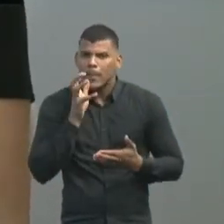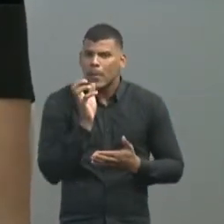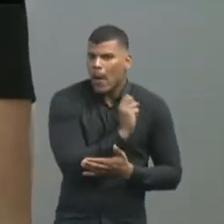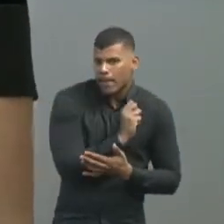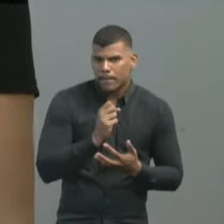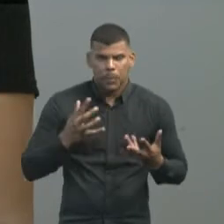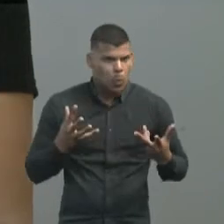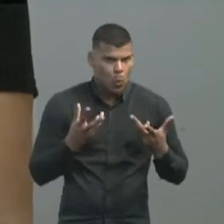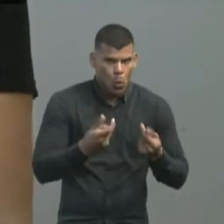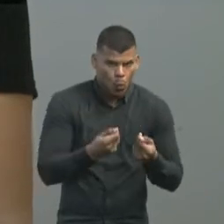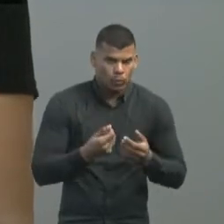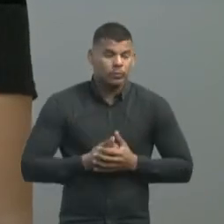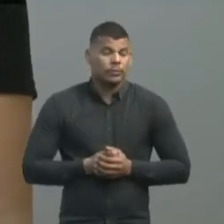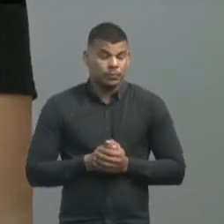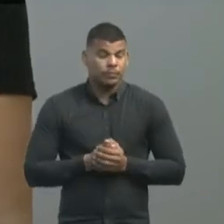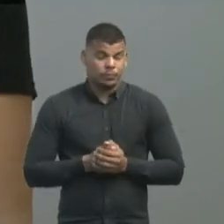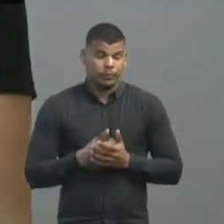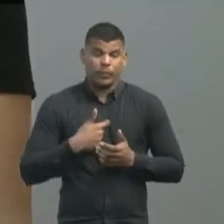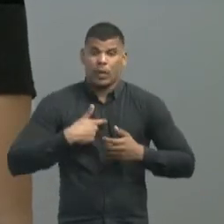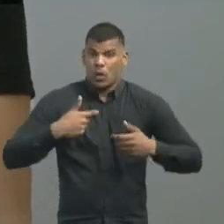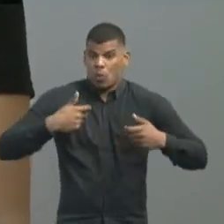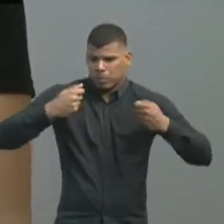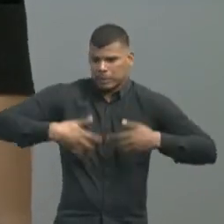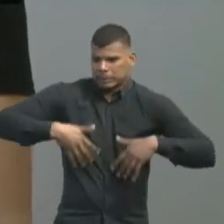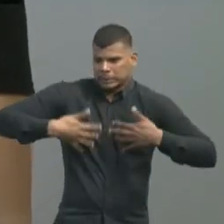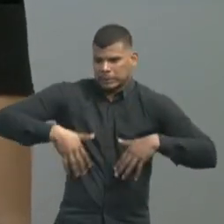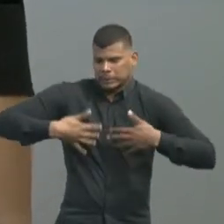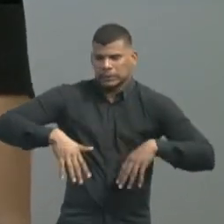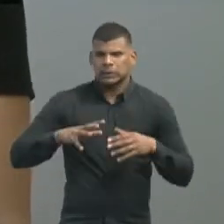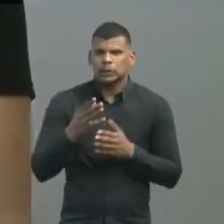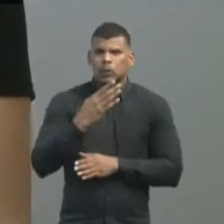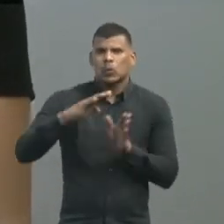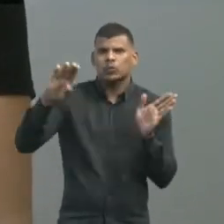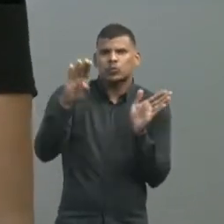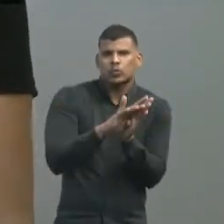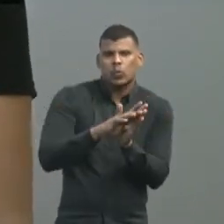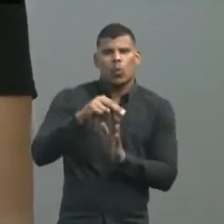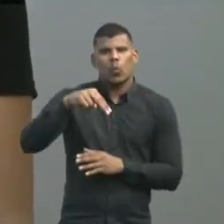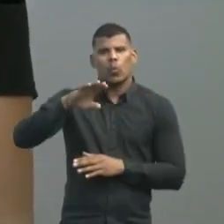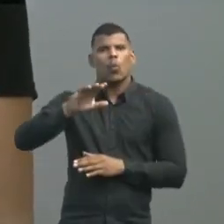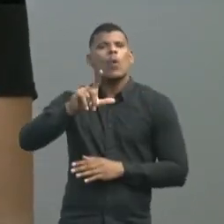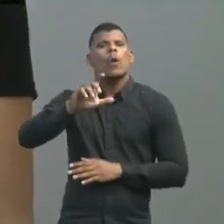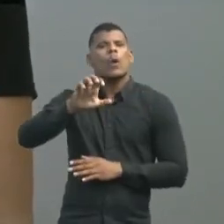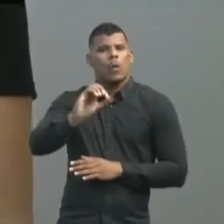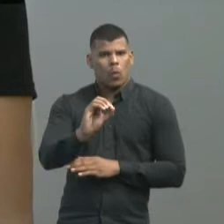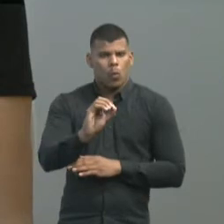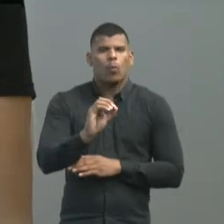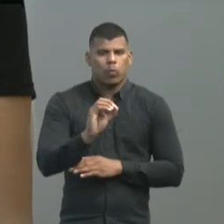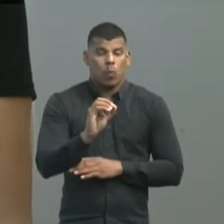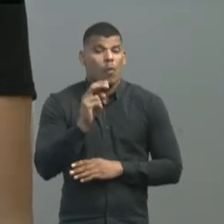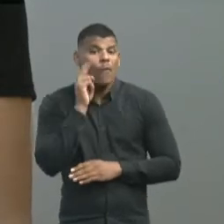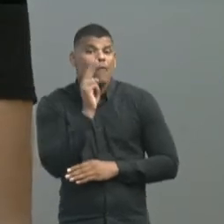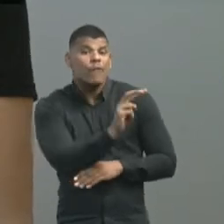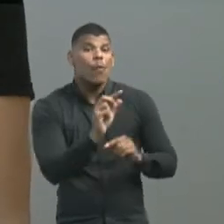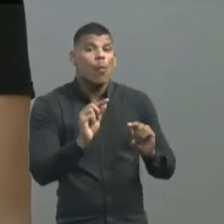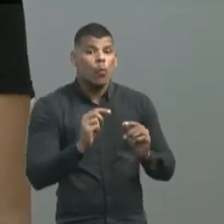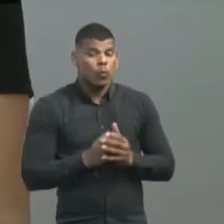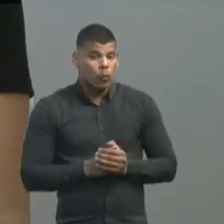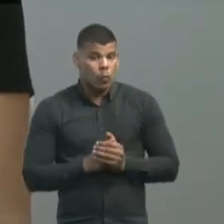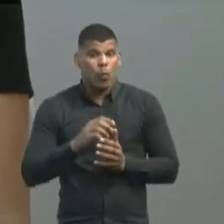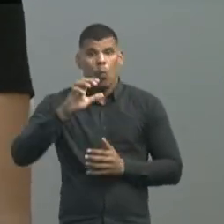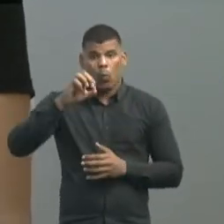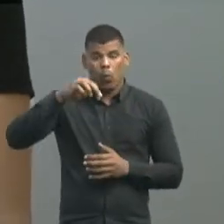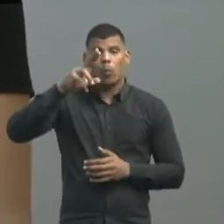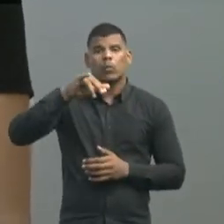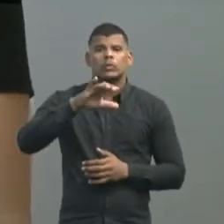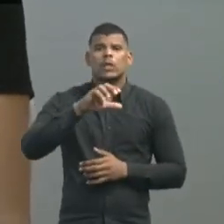rápida, e eu fiquei encantada. E quando eu cheguei aqui no Núcleo, eu vi um anúncio, um comunicado, que ia